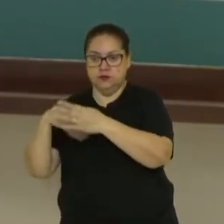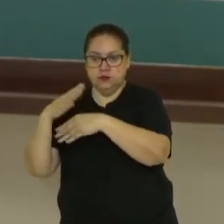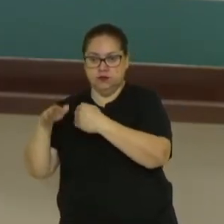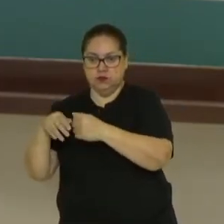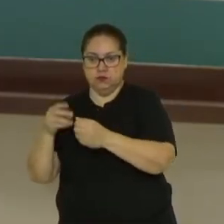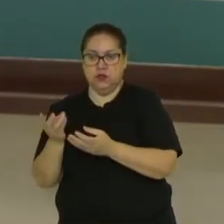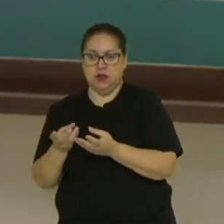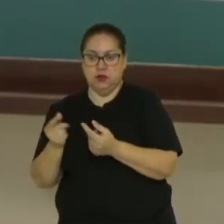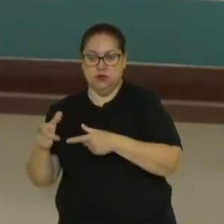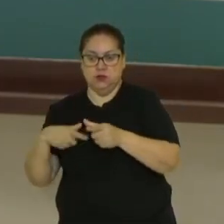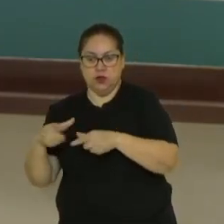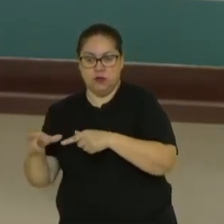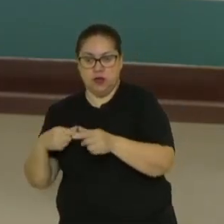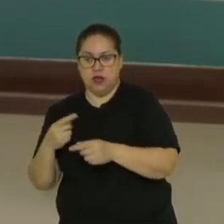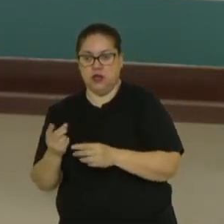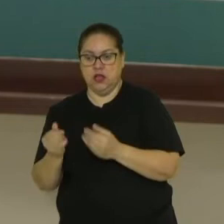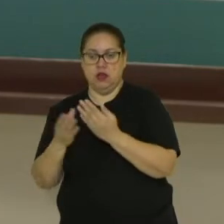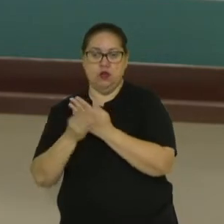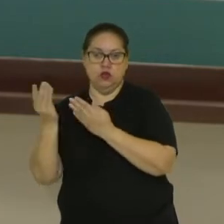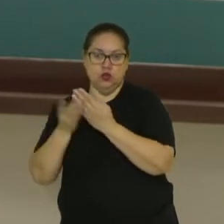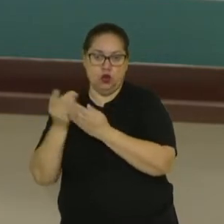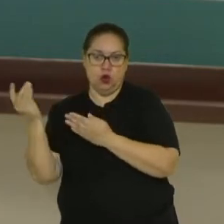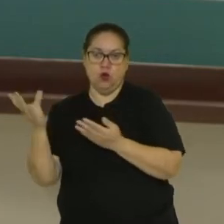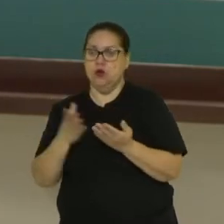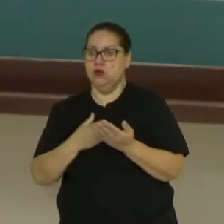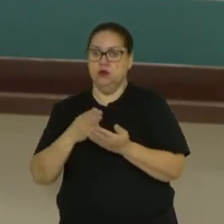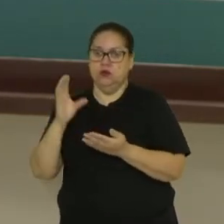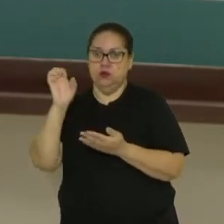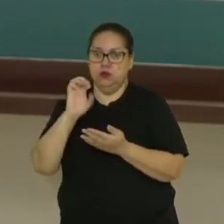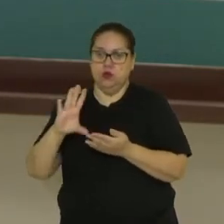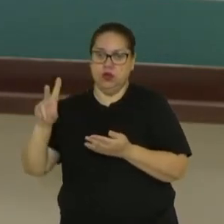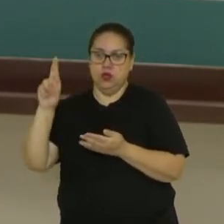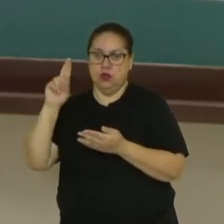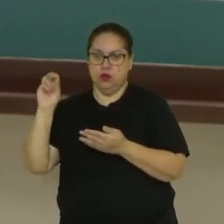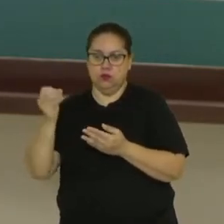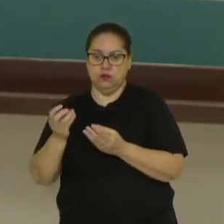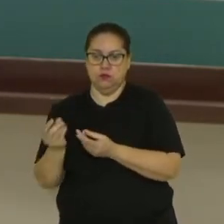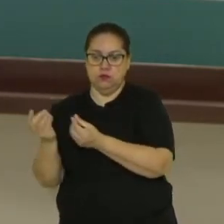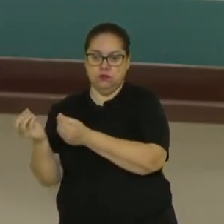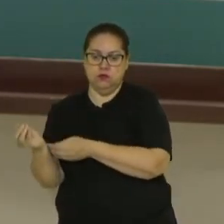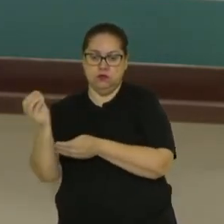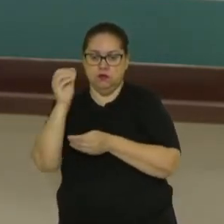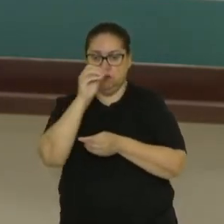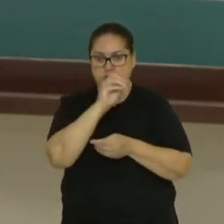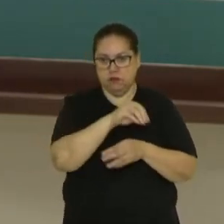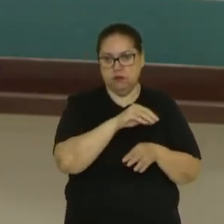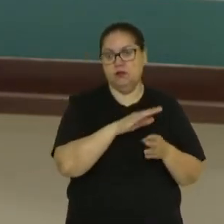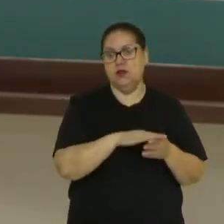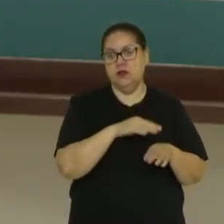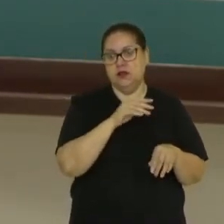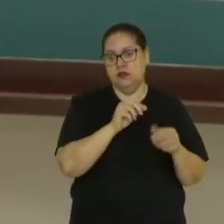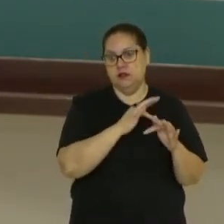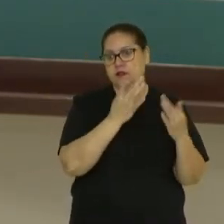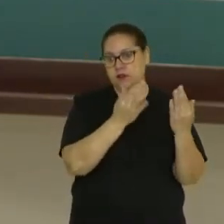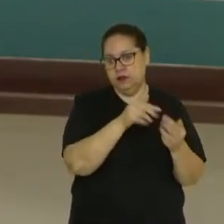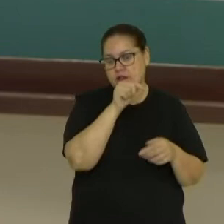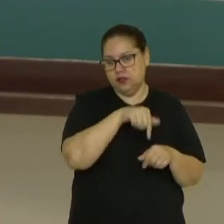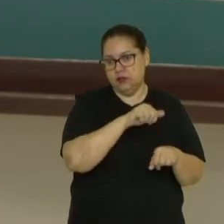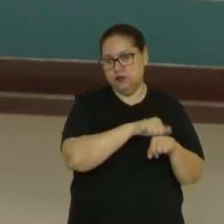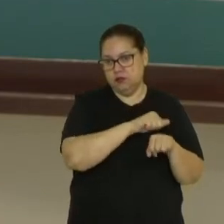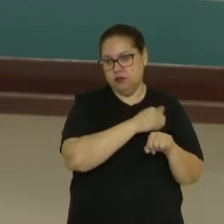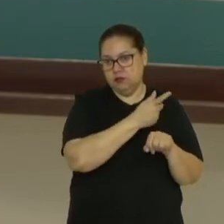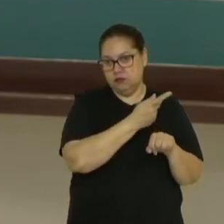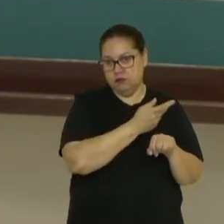emprego e ganhar em dólar ou ganhar em euro para mandar a sua riqueza, então, né? O que ganhou para a sua família